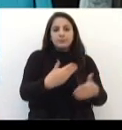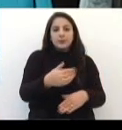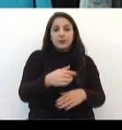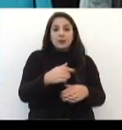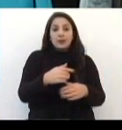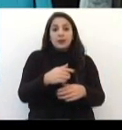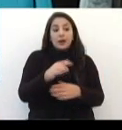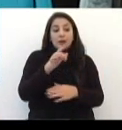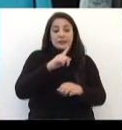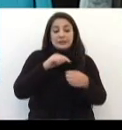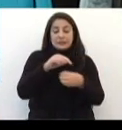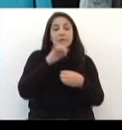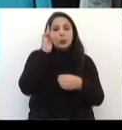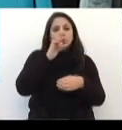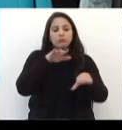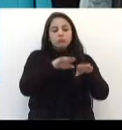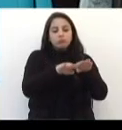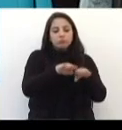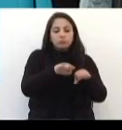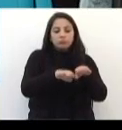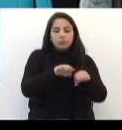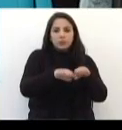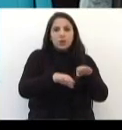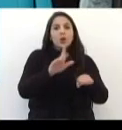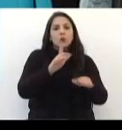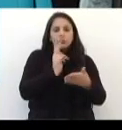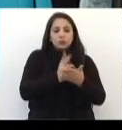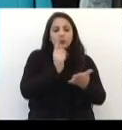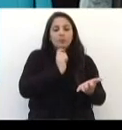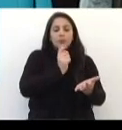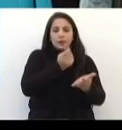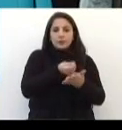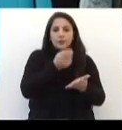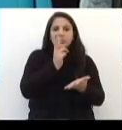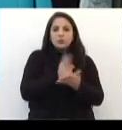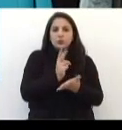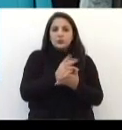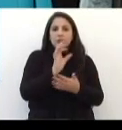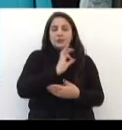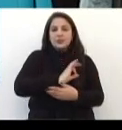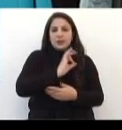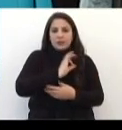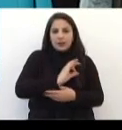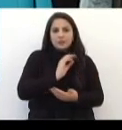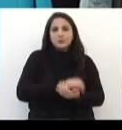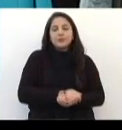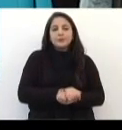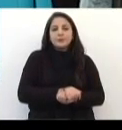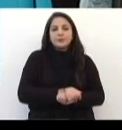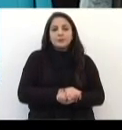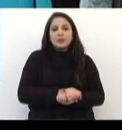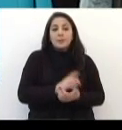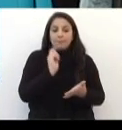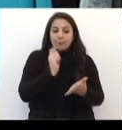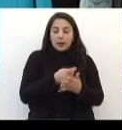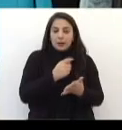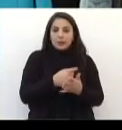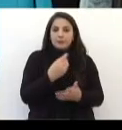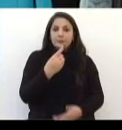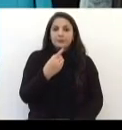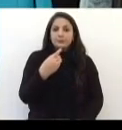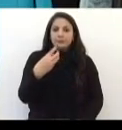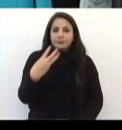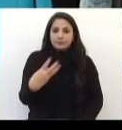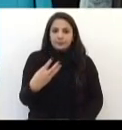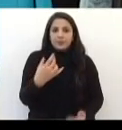cidade que está conseguindo se equilibrar, manter os pagamentos, manter os salários, manter o décimo terceiro, enfim.